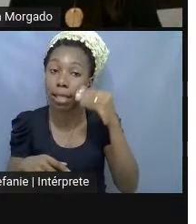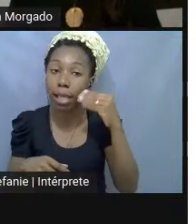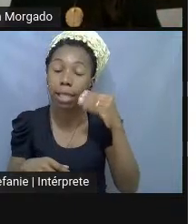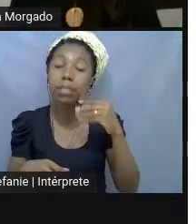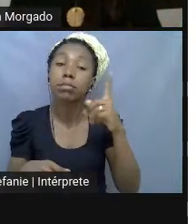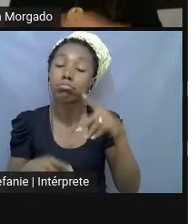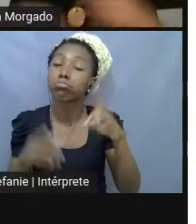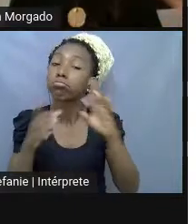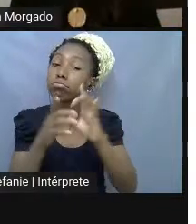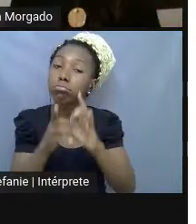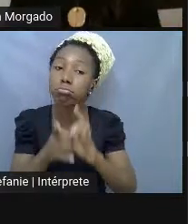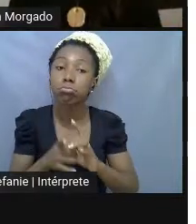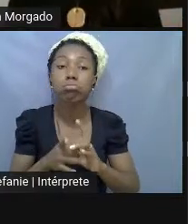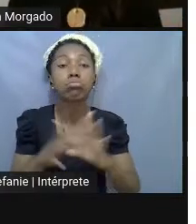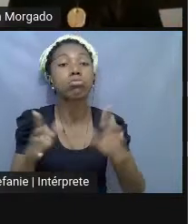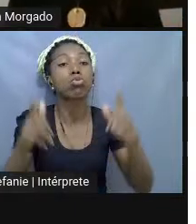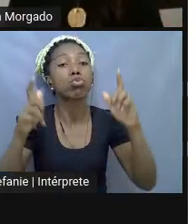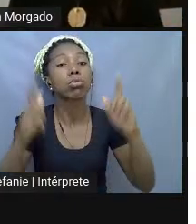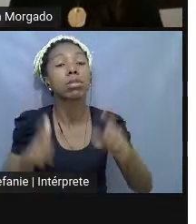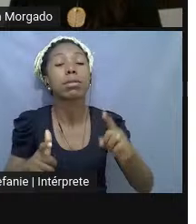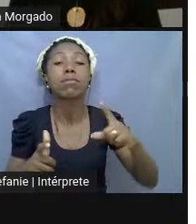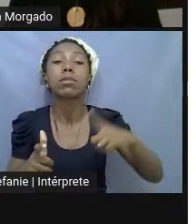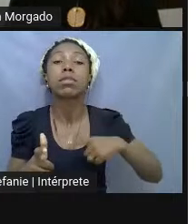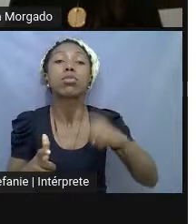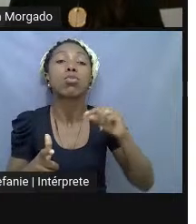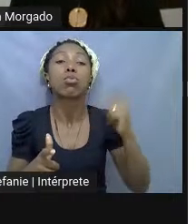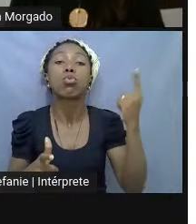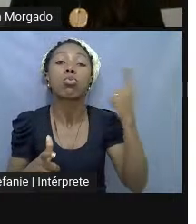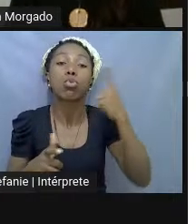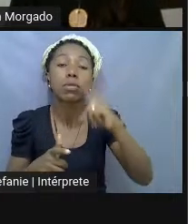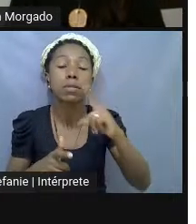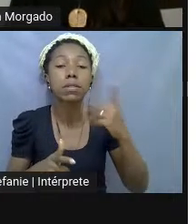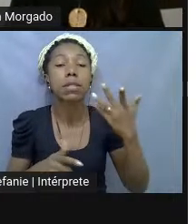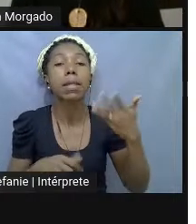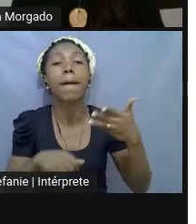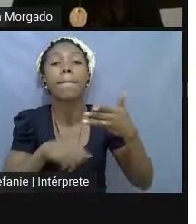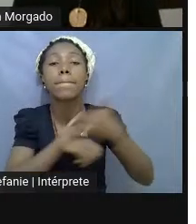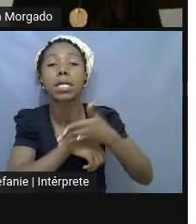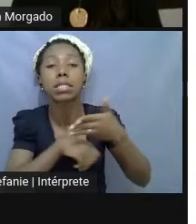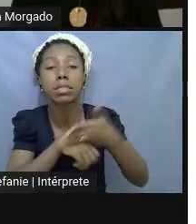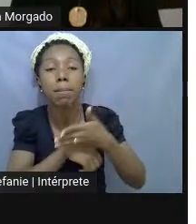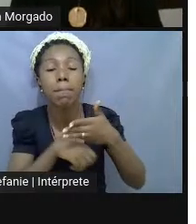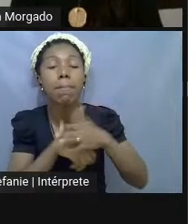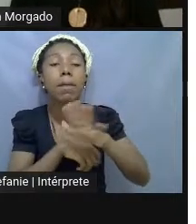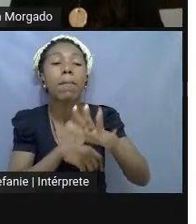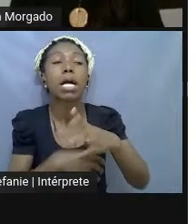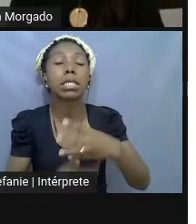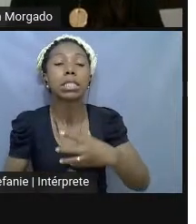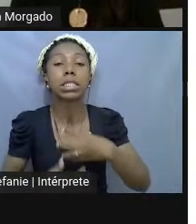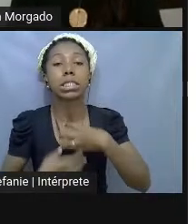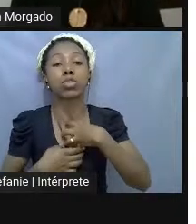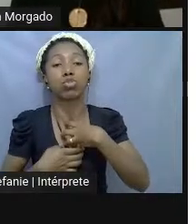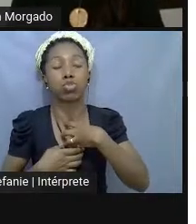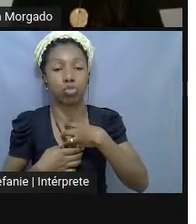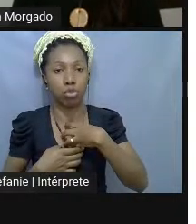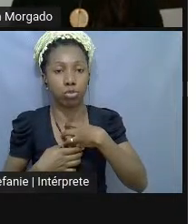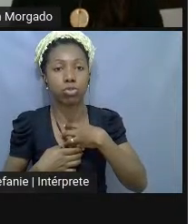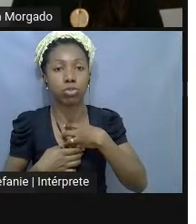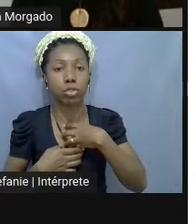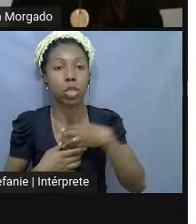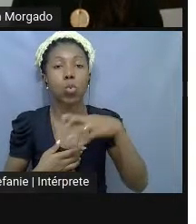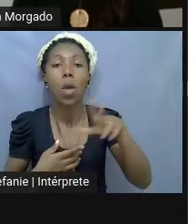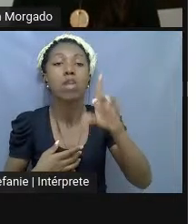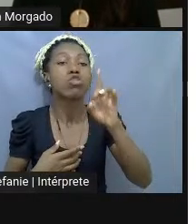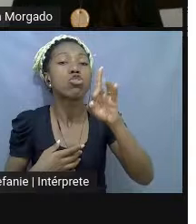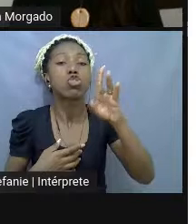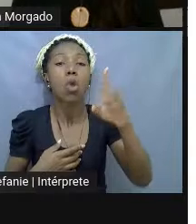permitidas, um lugar para você ter uma participação, a partir das sensações, né, não tanto, mas tirando o privilégio da visão, mas a partir